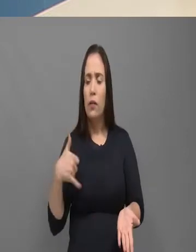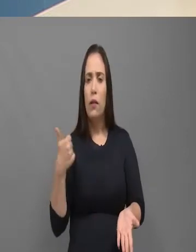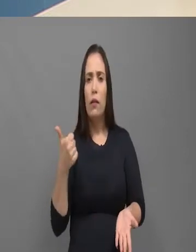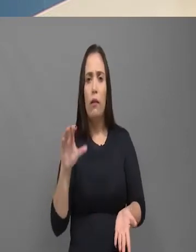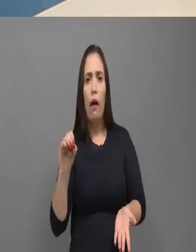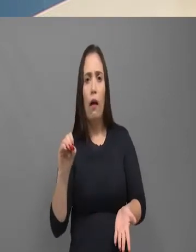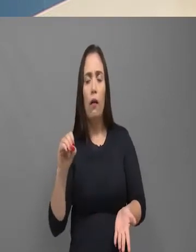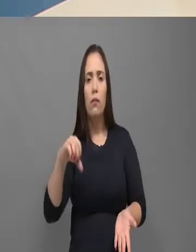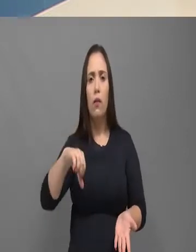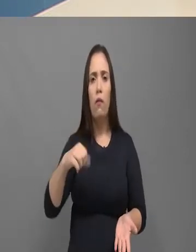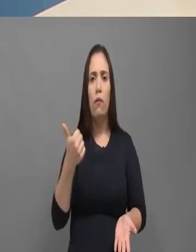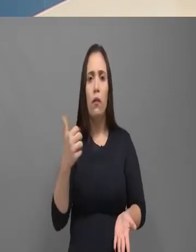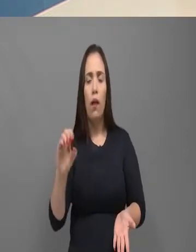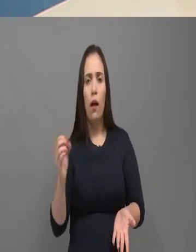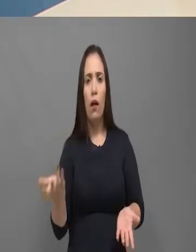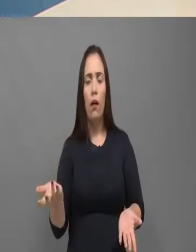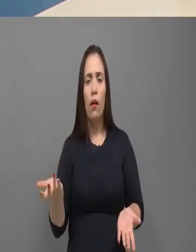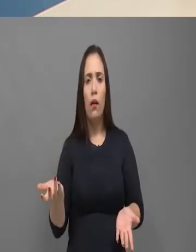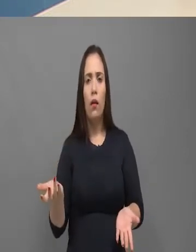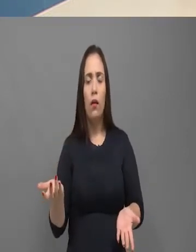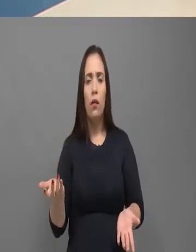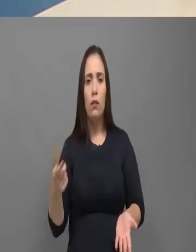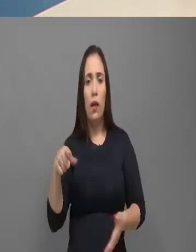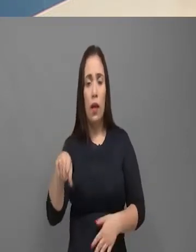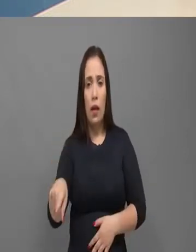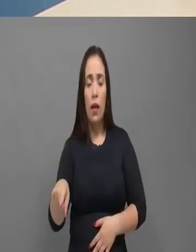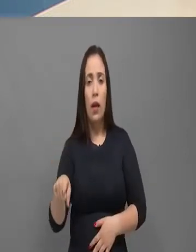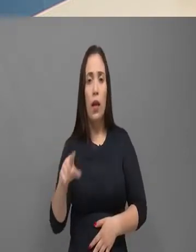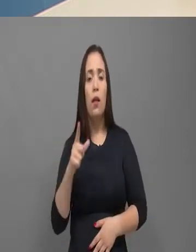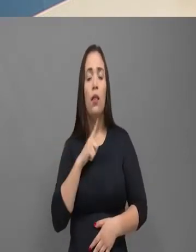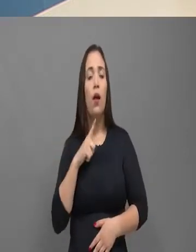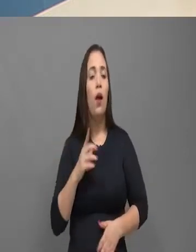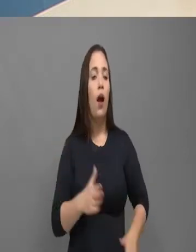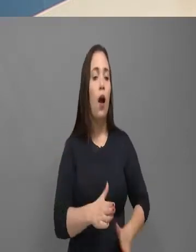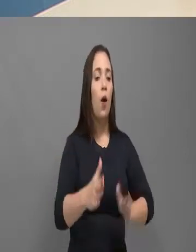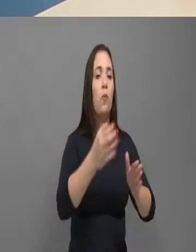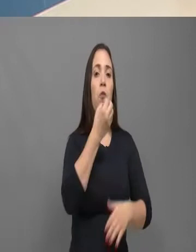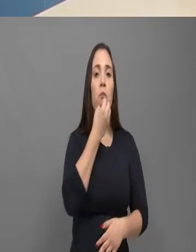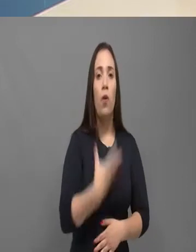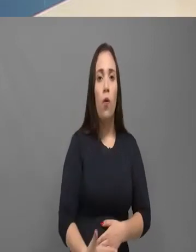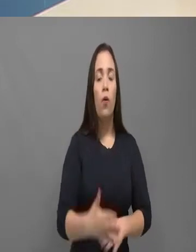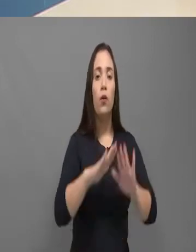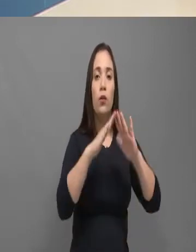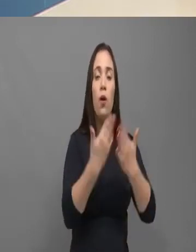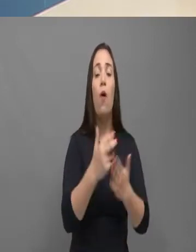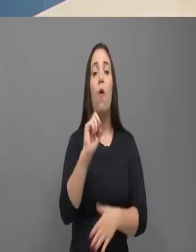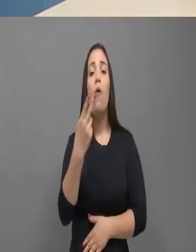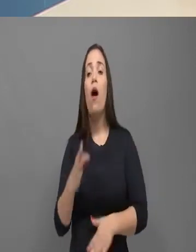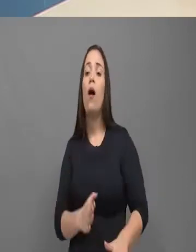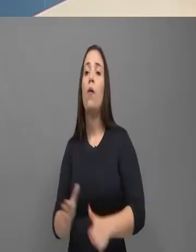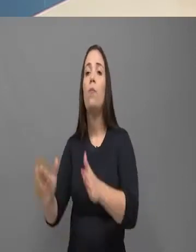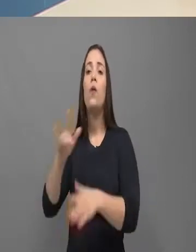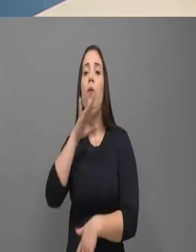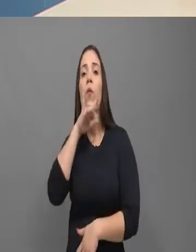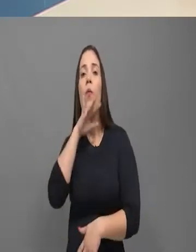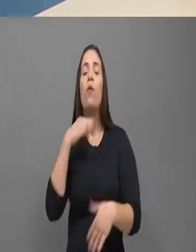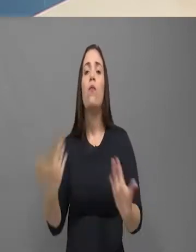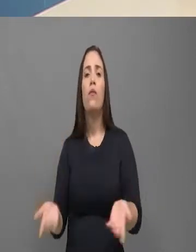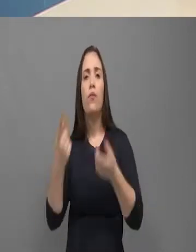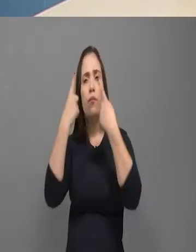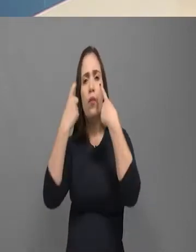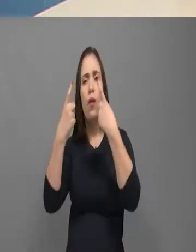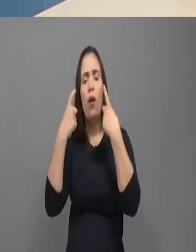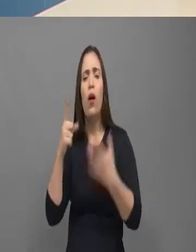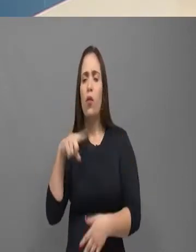condição ou não de uma criança ir para a marginalidade depende muito dos equipamentos que